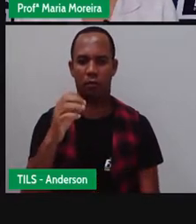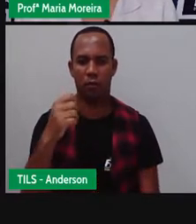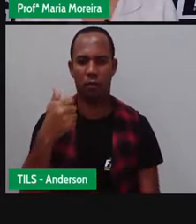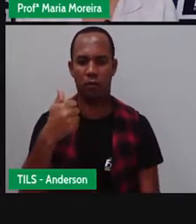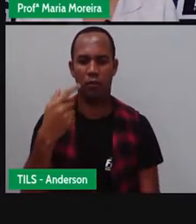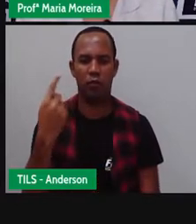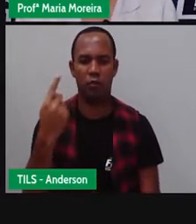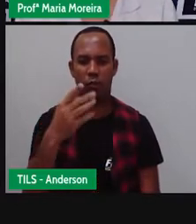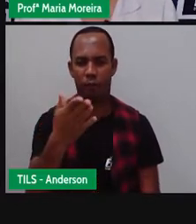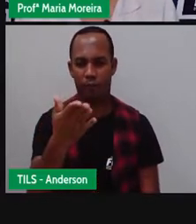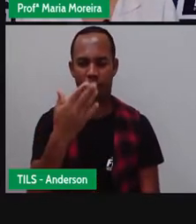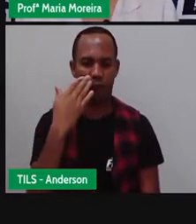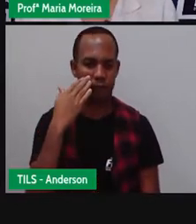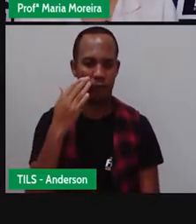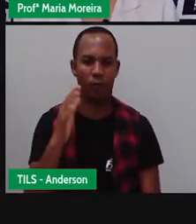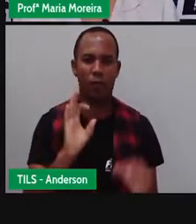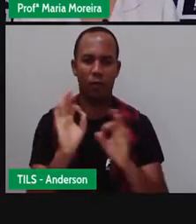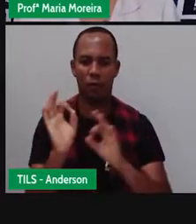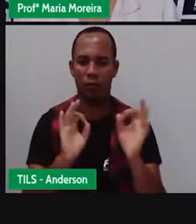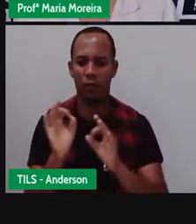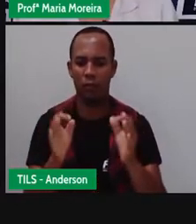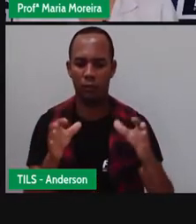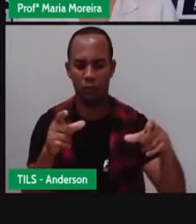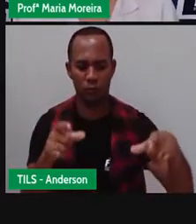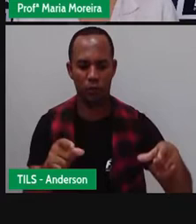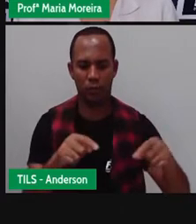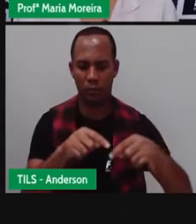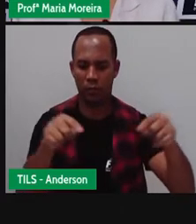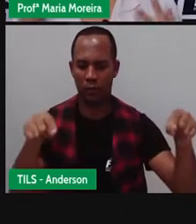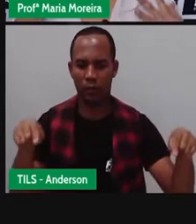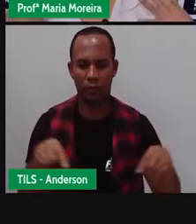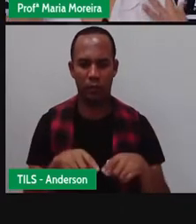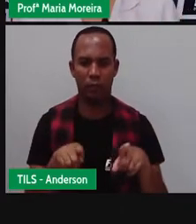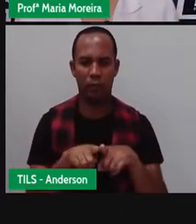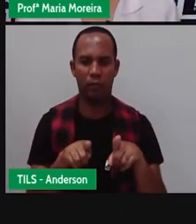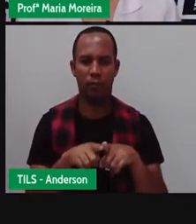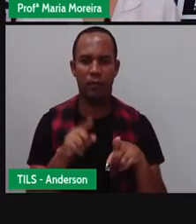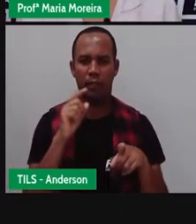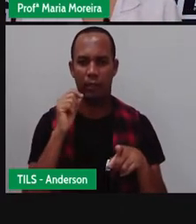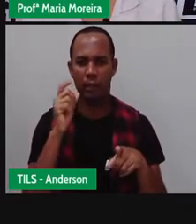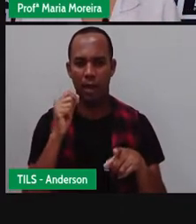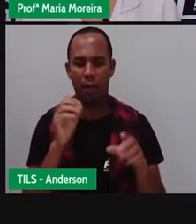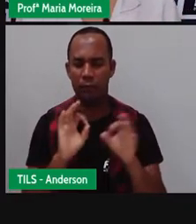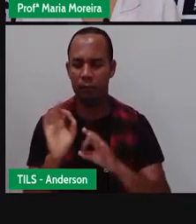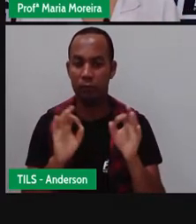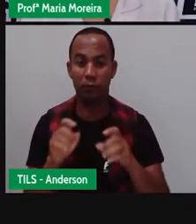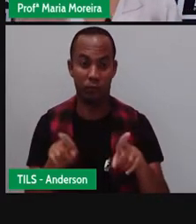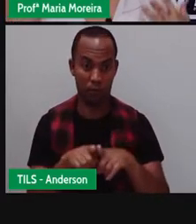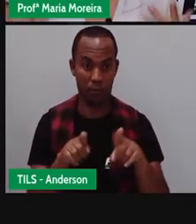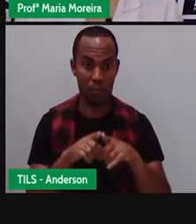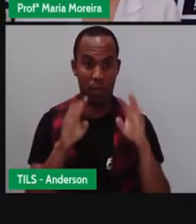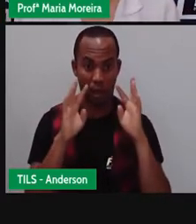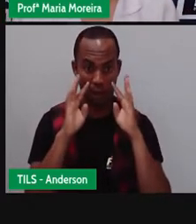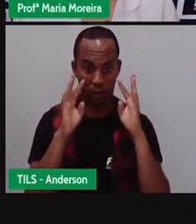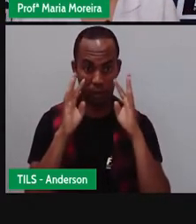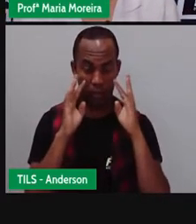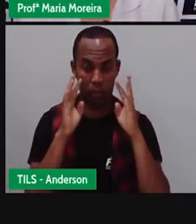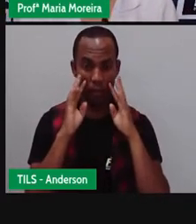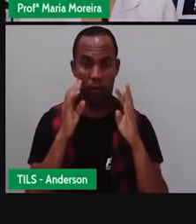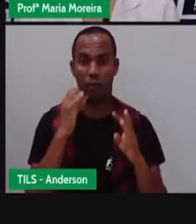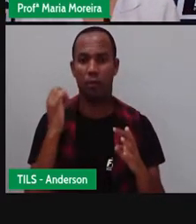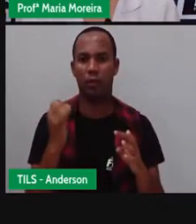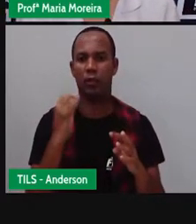o espaço de vocês, organizem a água, o caderno, lápis e bastante atenção, porque vamos agora, Anderson,